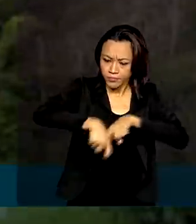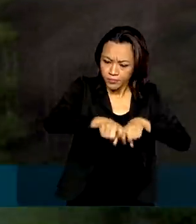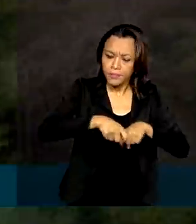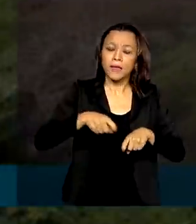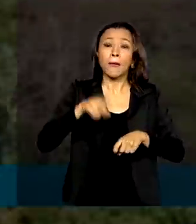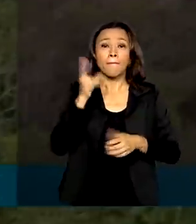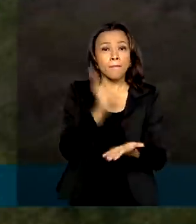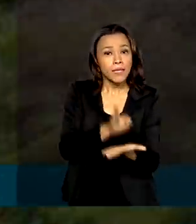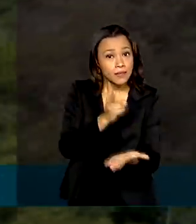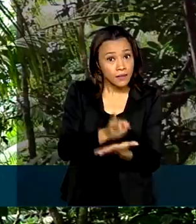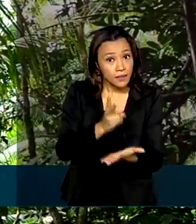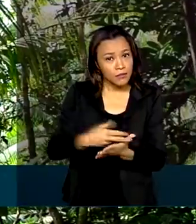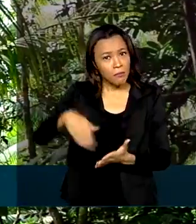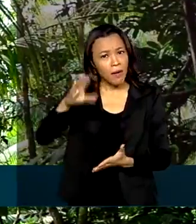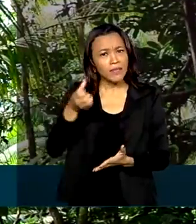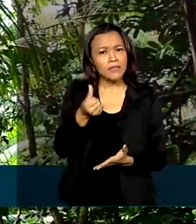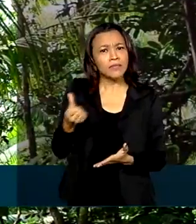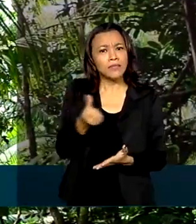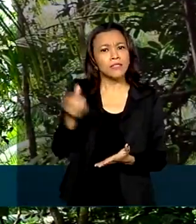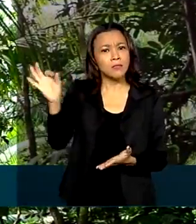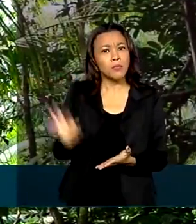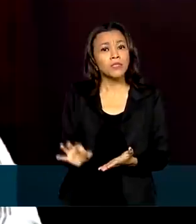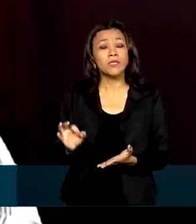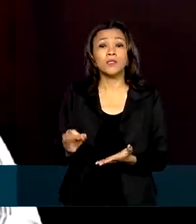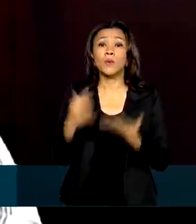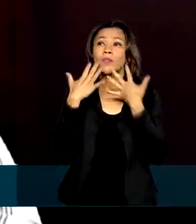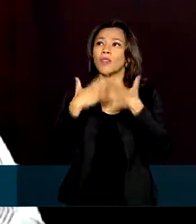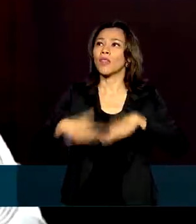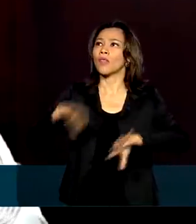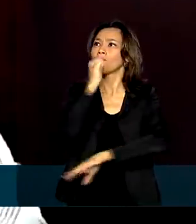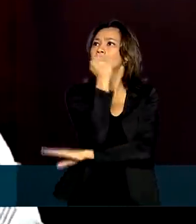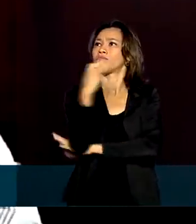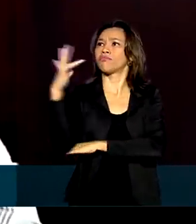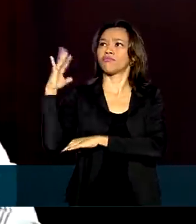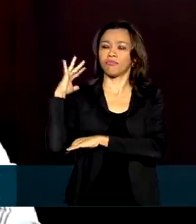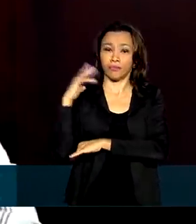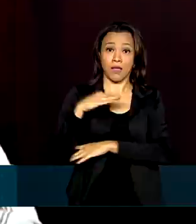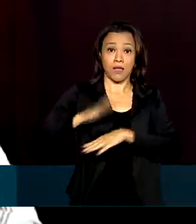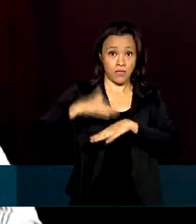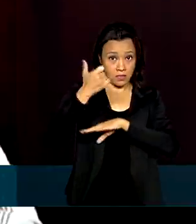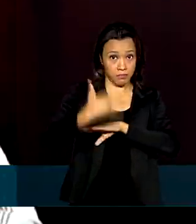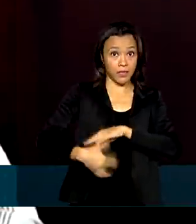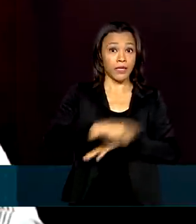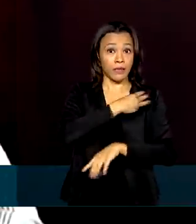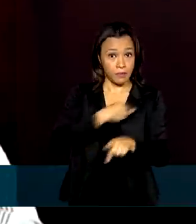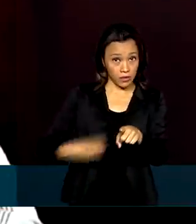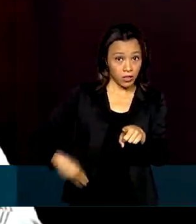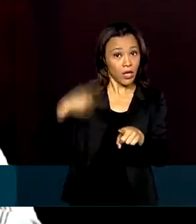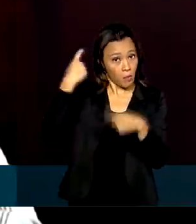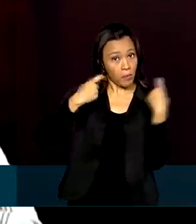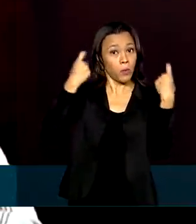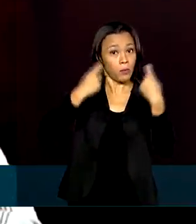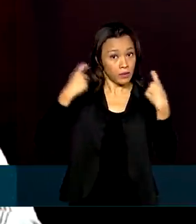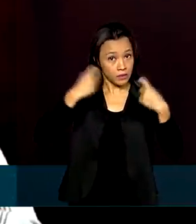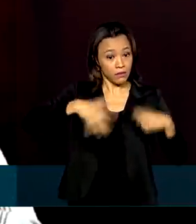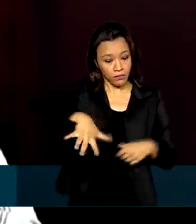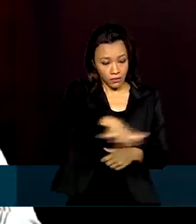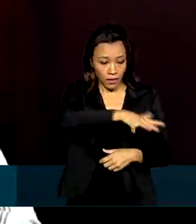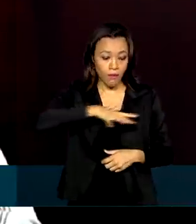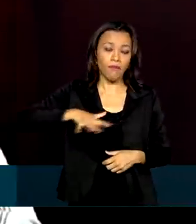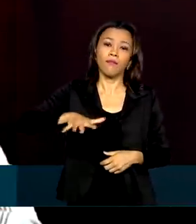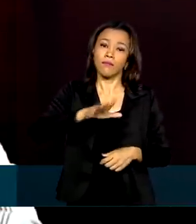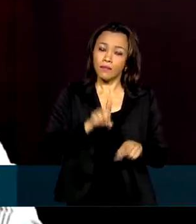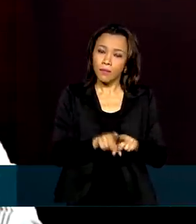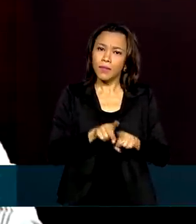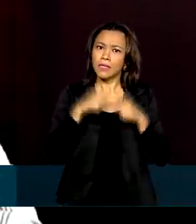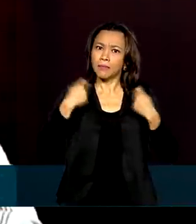% de seu território com vegetação nativa. Segundo ela, a preservação também é uma preocupação do setor, que precisa